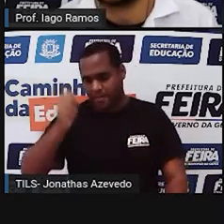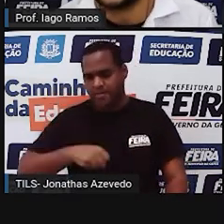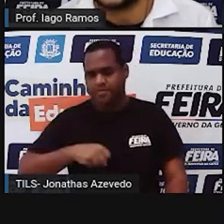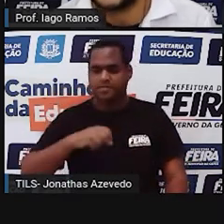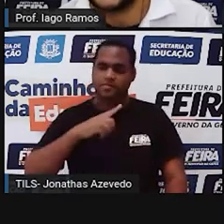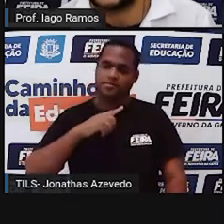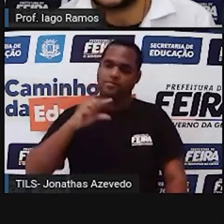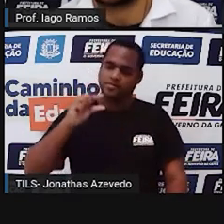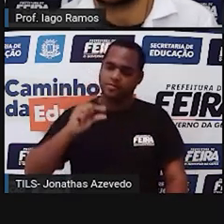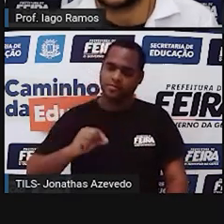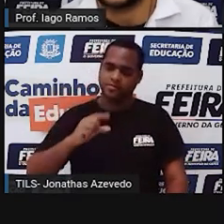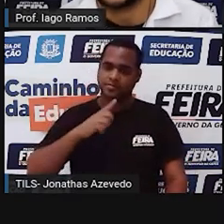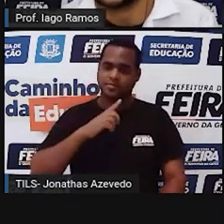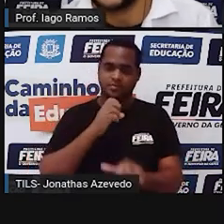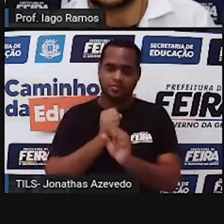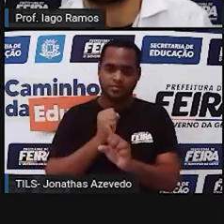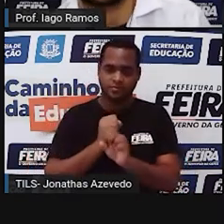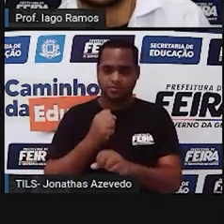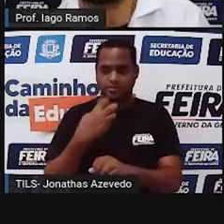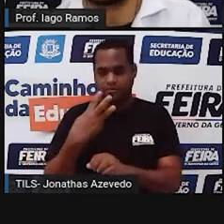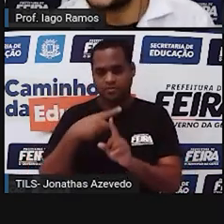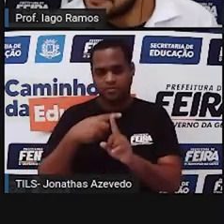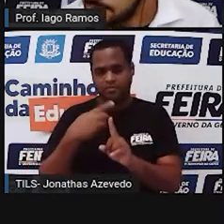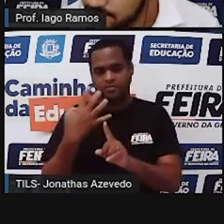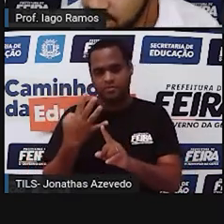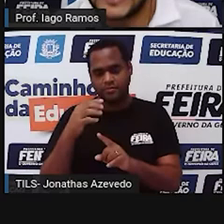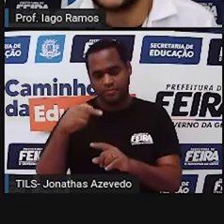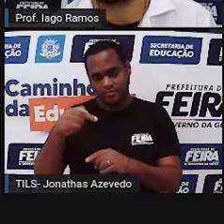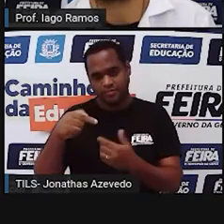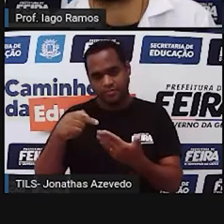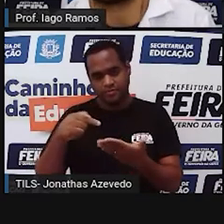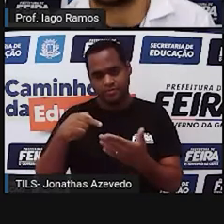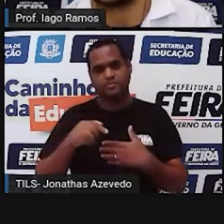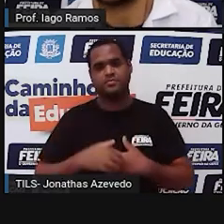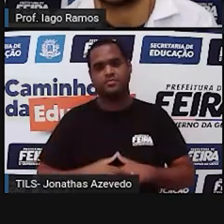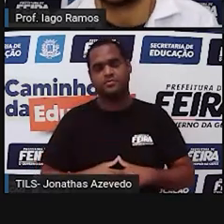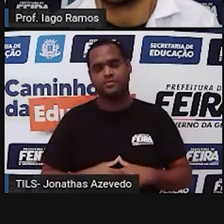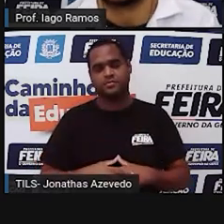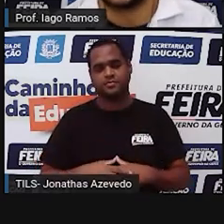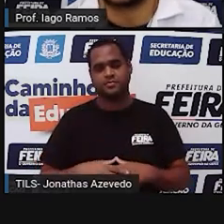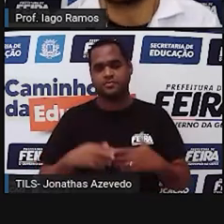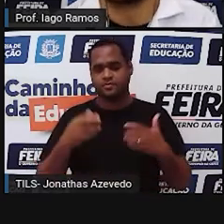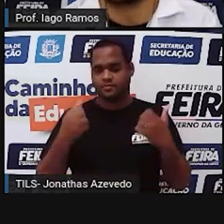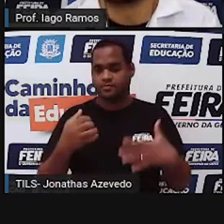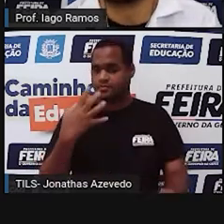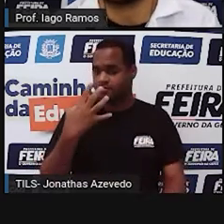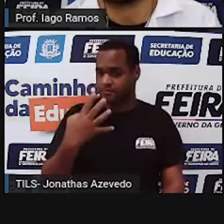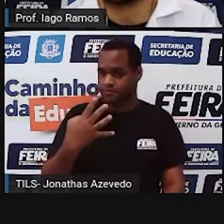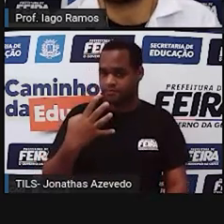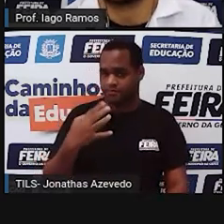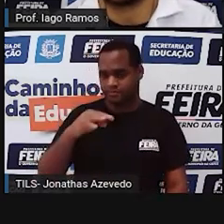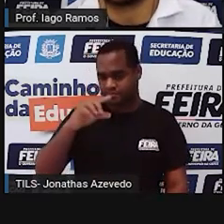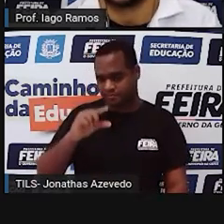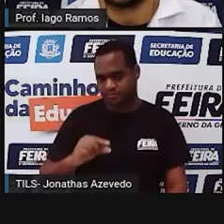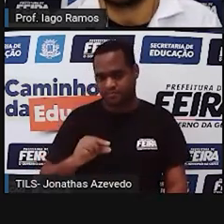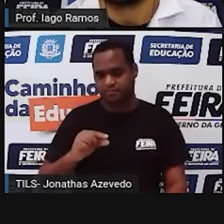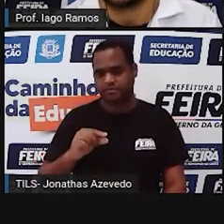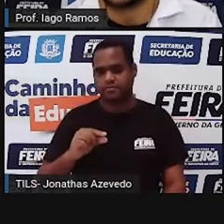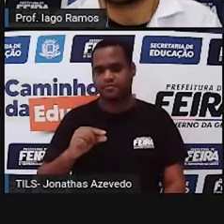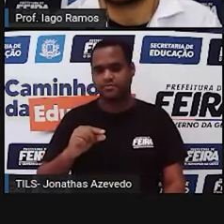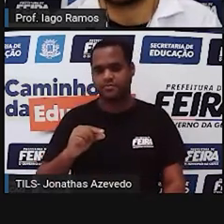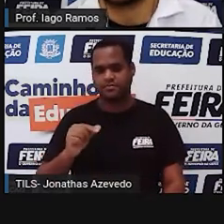do que a soma do lado 3 mais 4, que dá 7. 5 é menor do que 7. 4 tem que ser menor do que